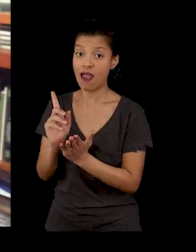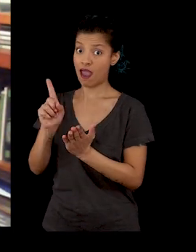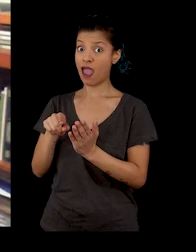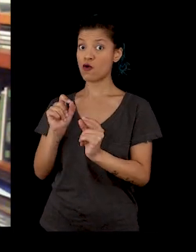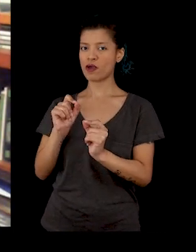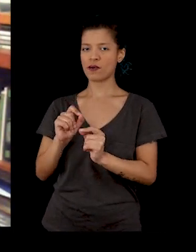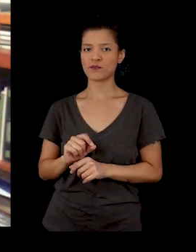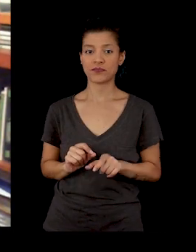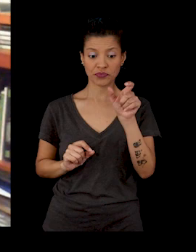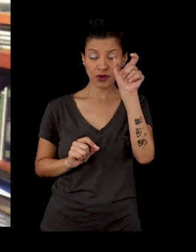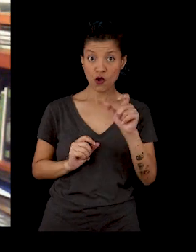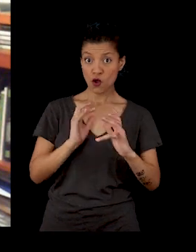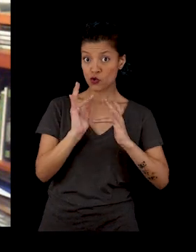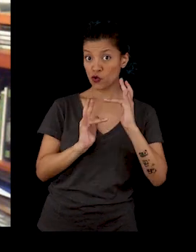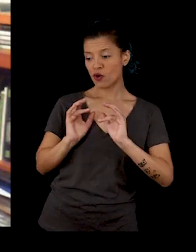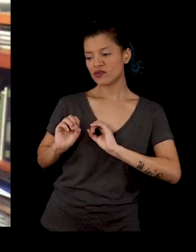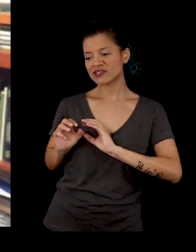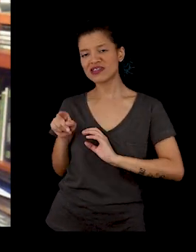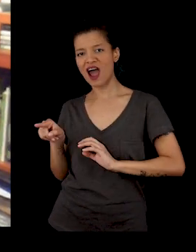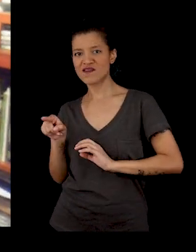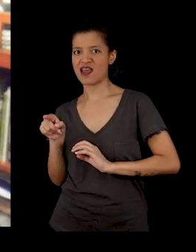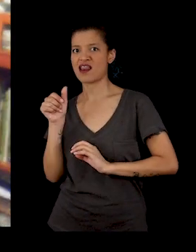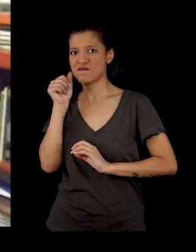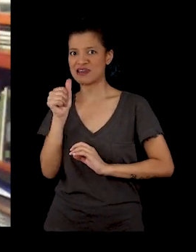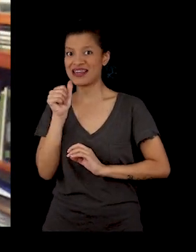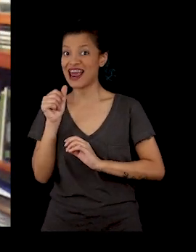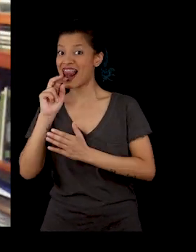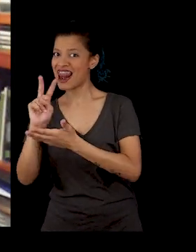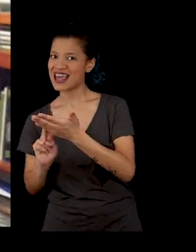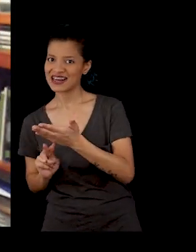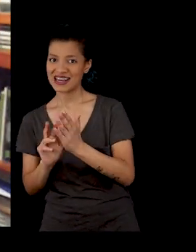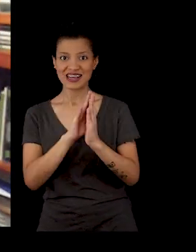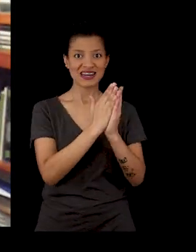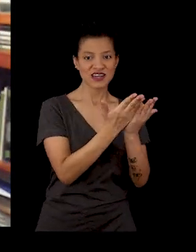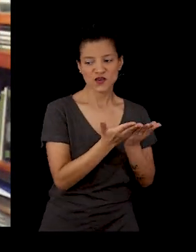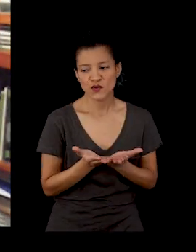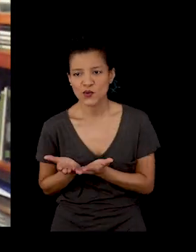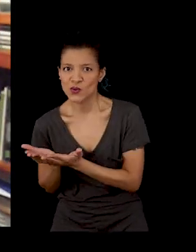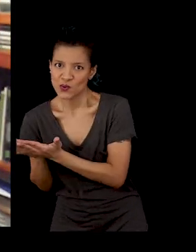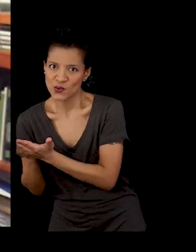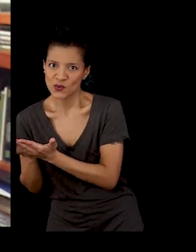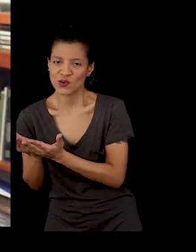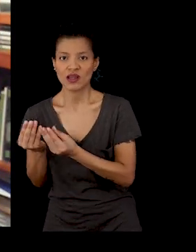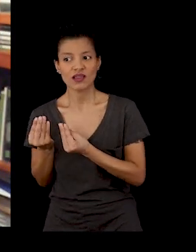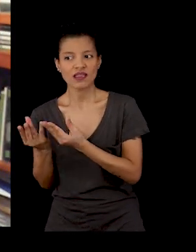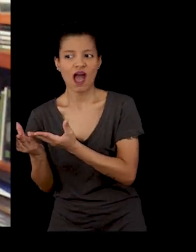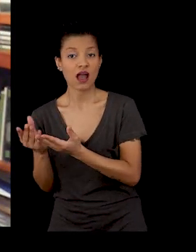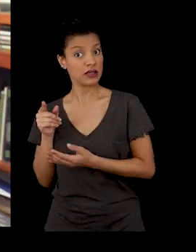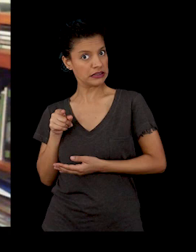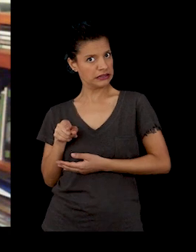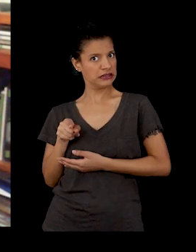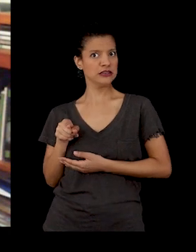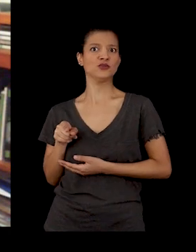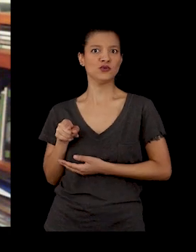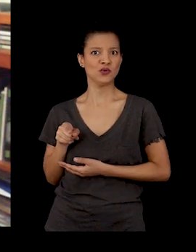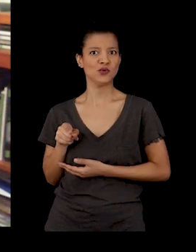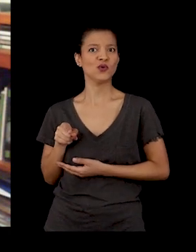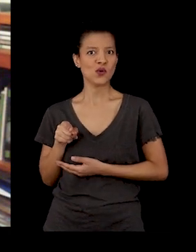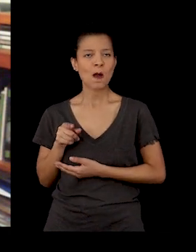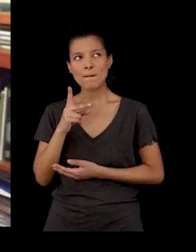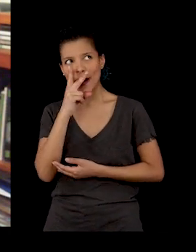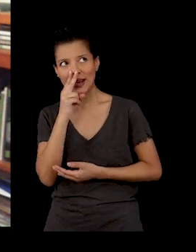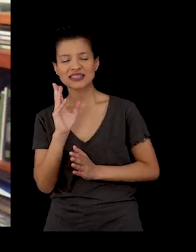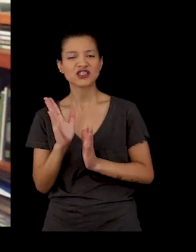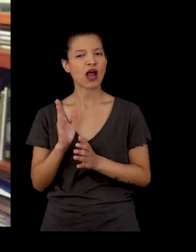O noivo ensinava a ler, o noivo trazia-lhe livros.